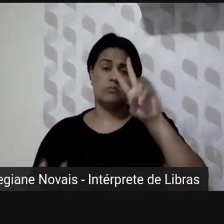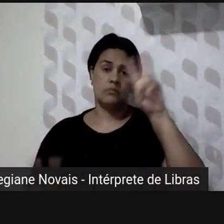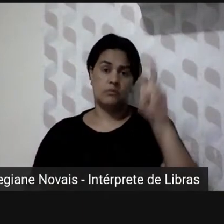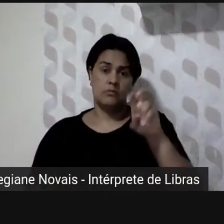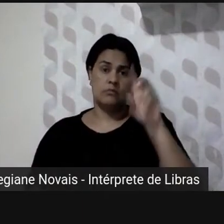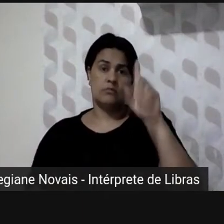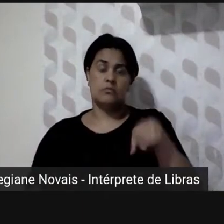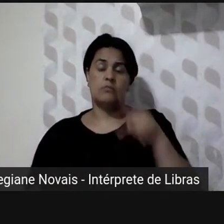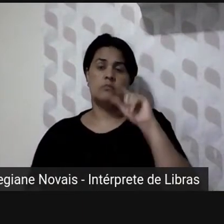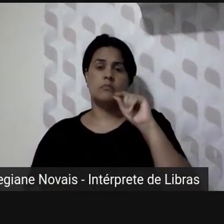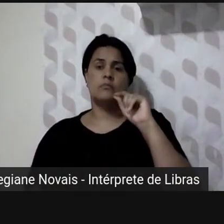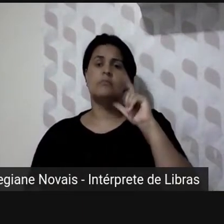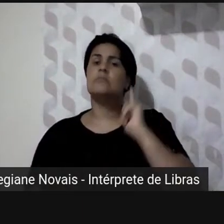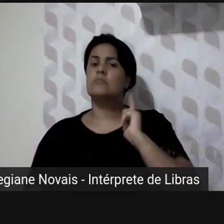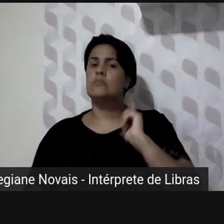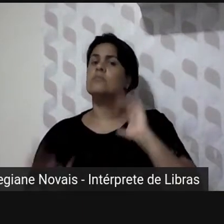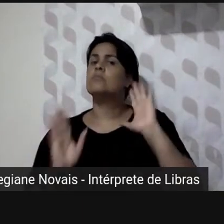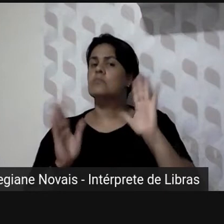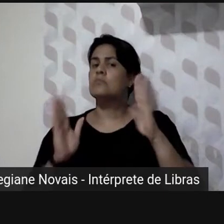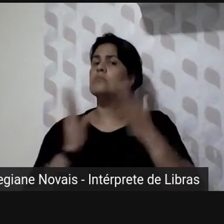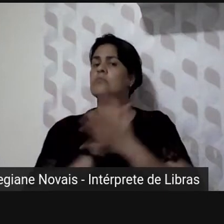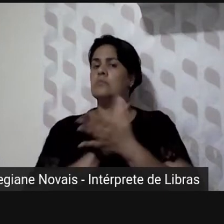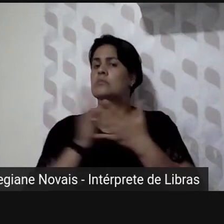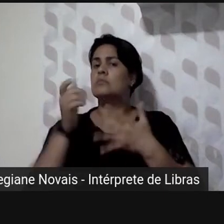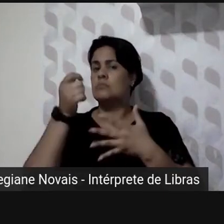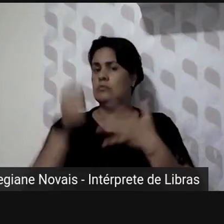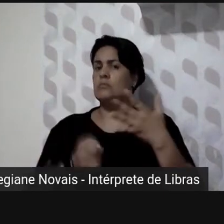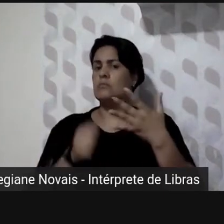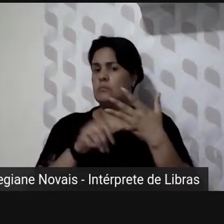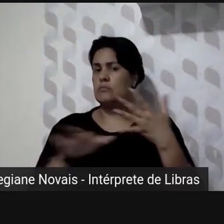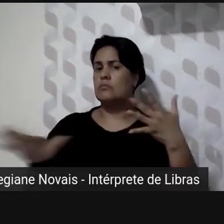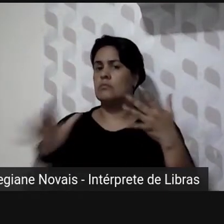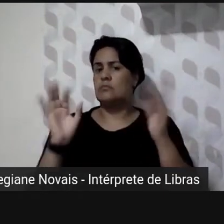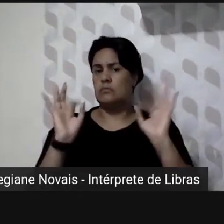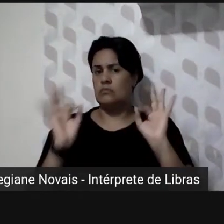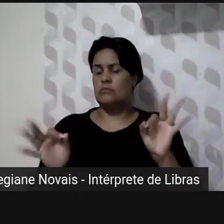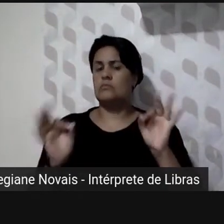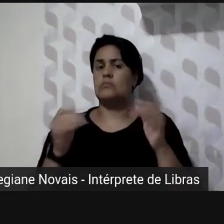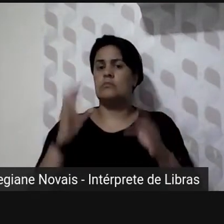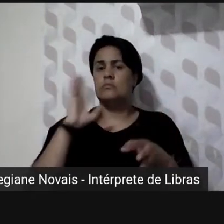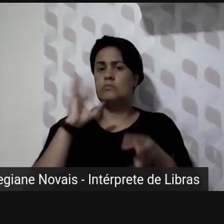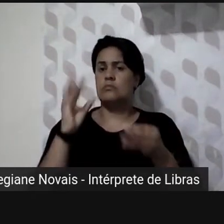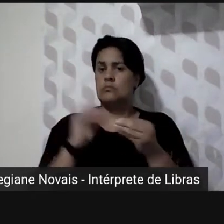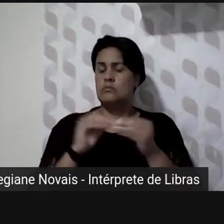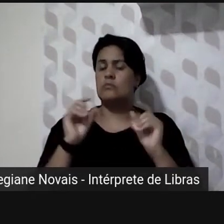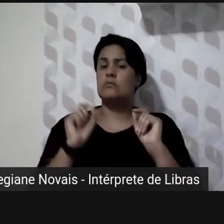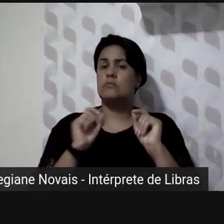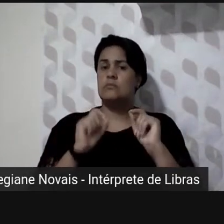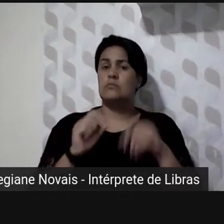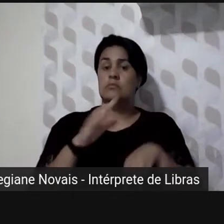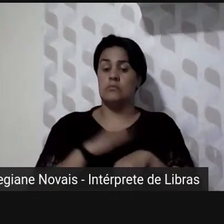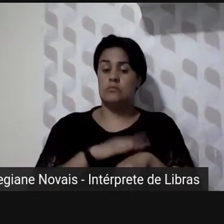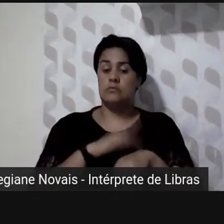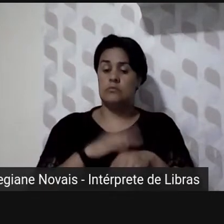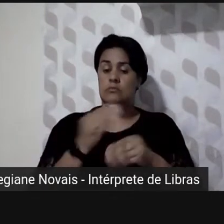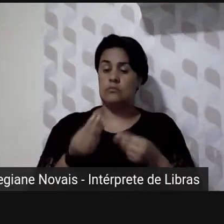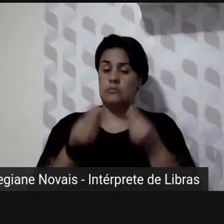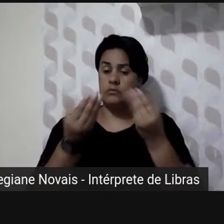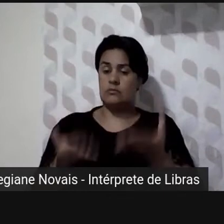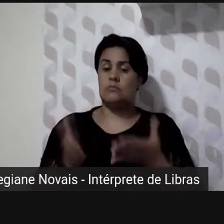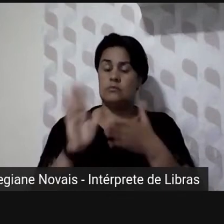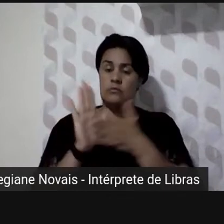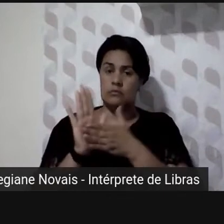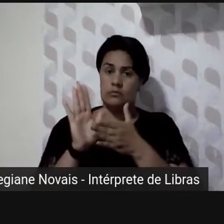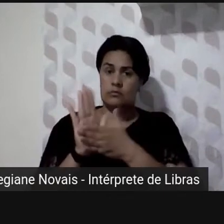tratada já tem alguma jurisprudência nesse sentido que é compreendida o seguinte no momento em que ele encaminha a proposta